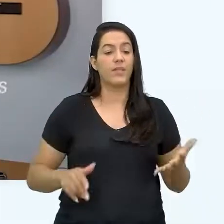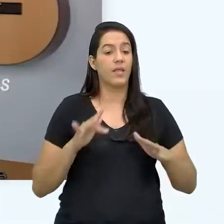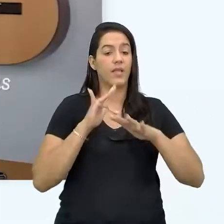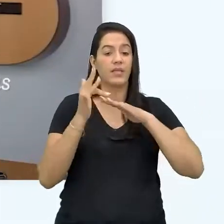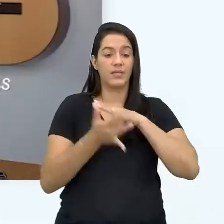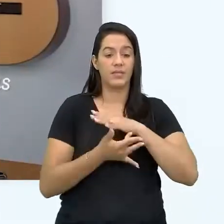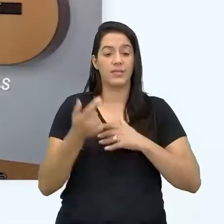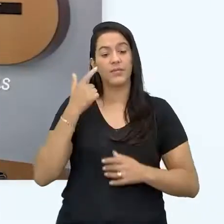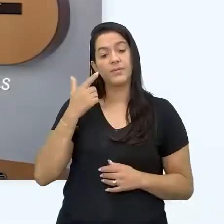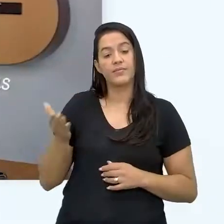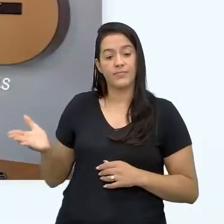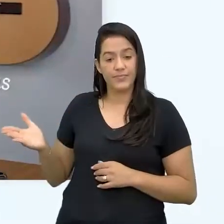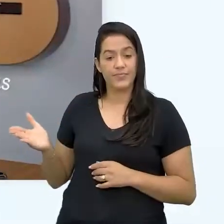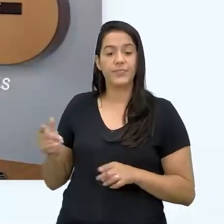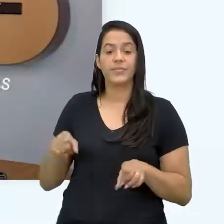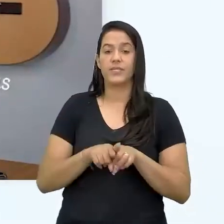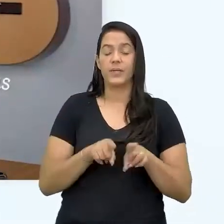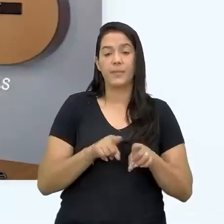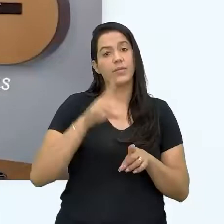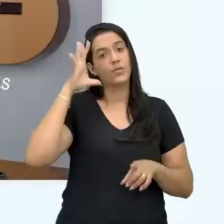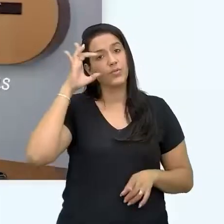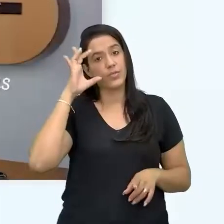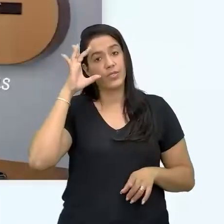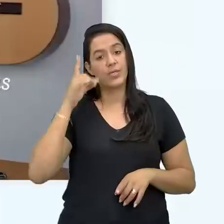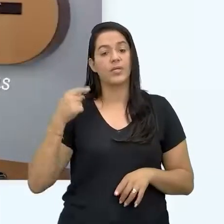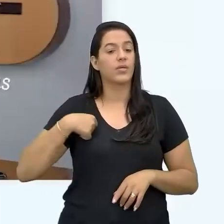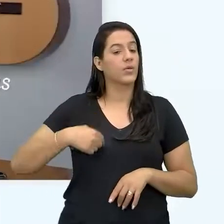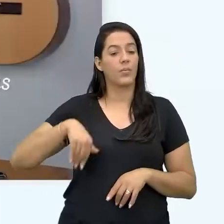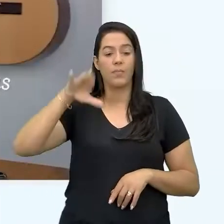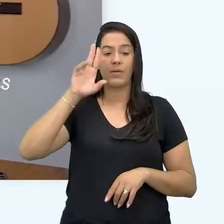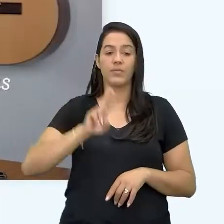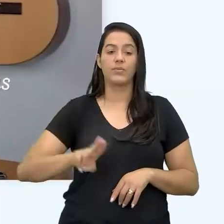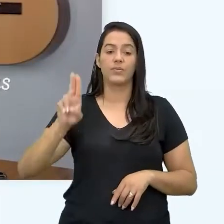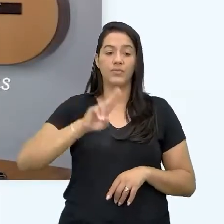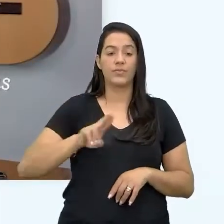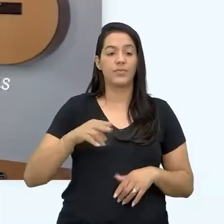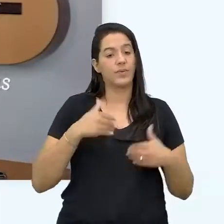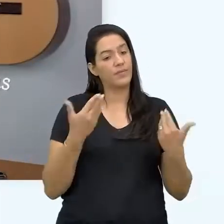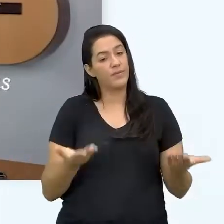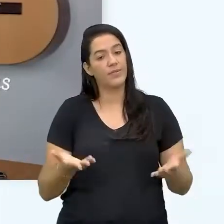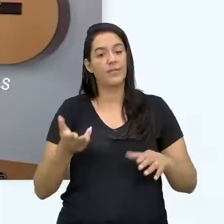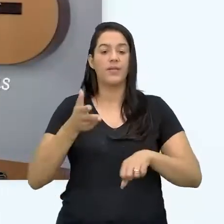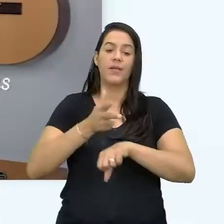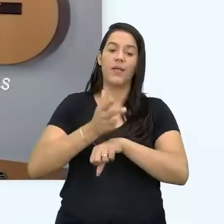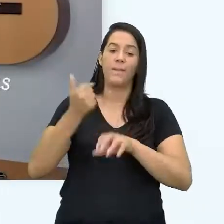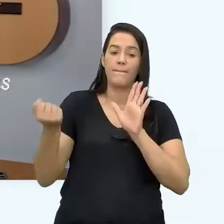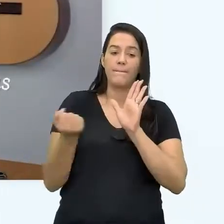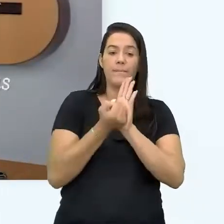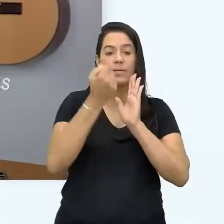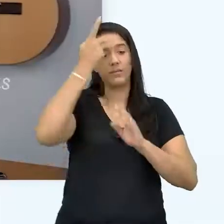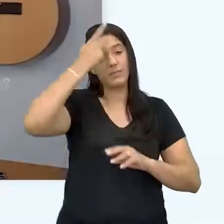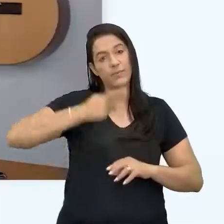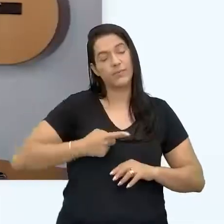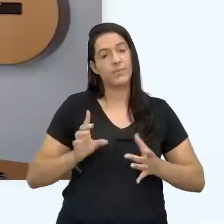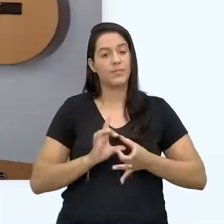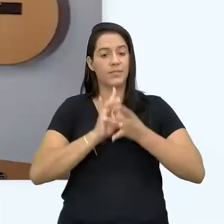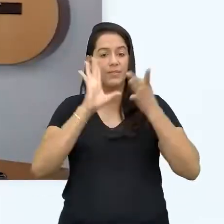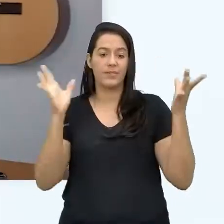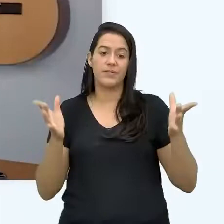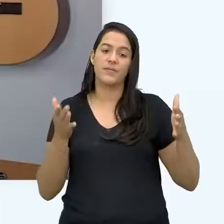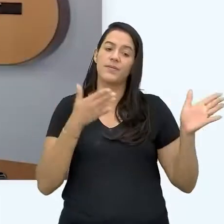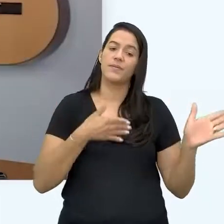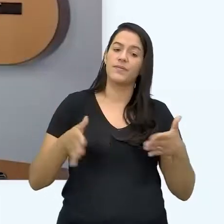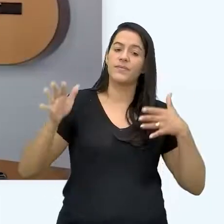arroba brufiorete, que é onde eu estou ali no Instagram. A rede que eu mais costumo usar, inclusive, para fazer o quê? O meu branding pessoal de uma maneira espontânea, porém,